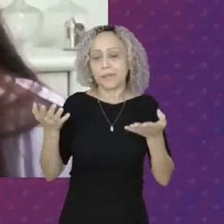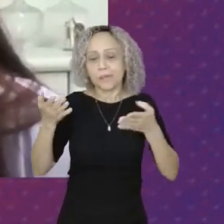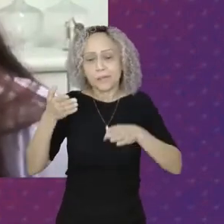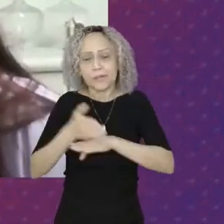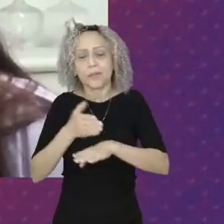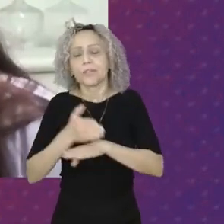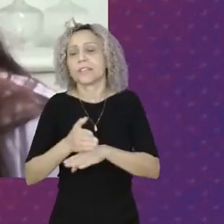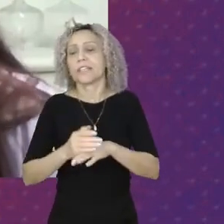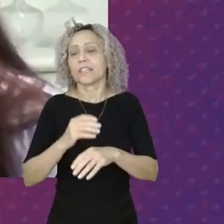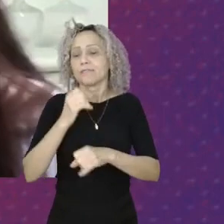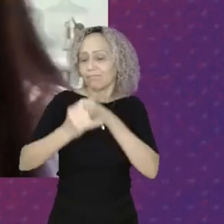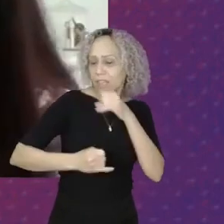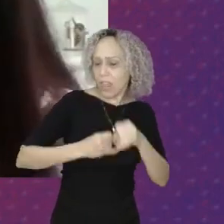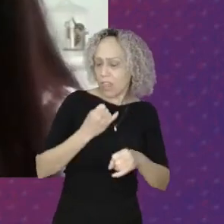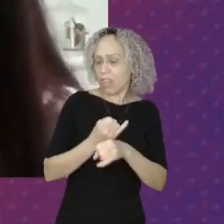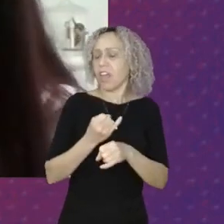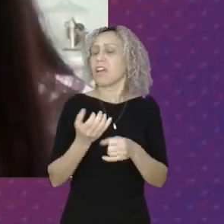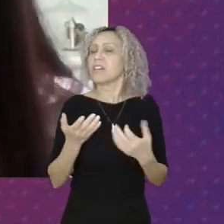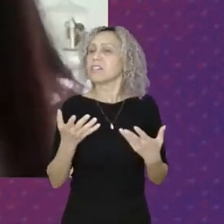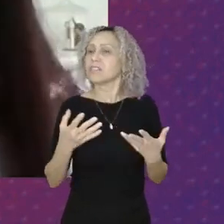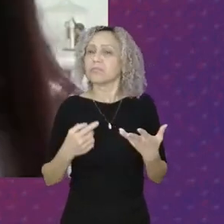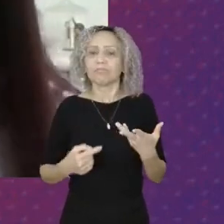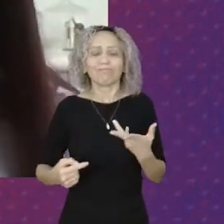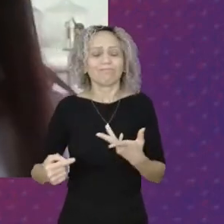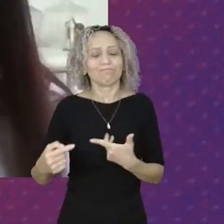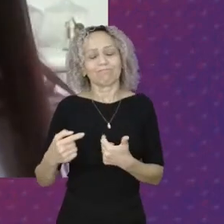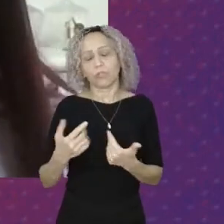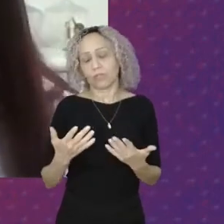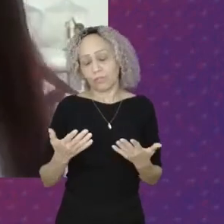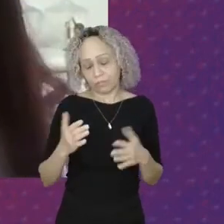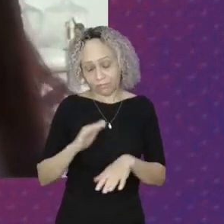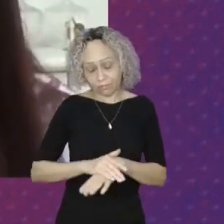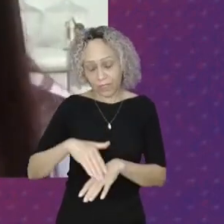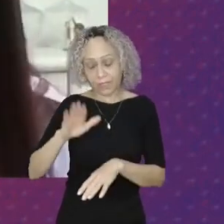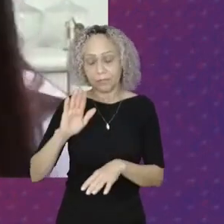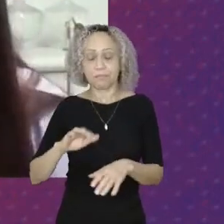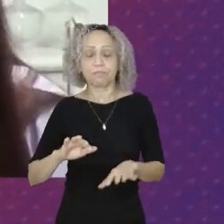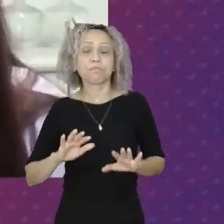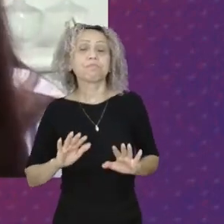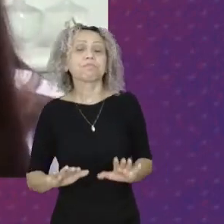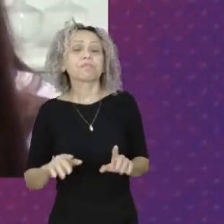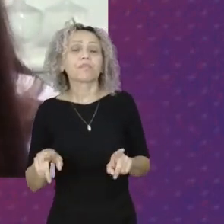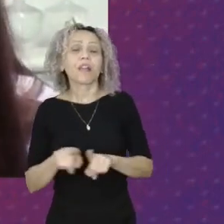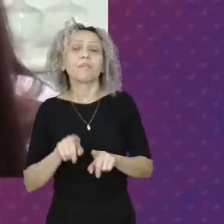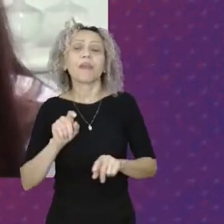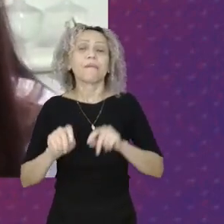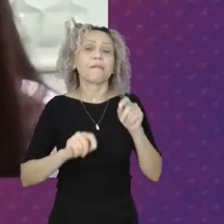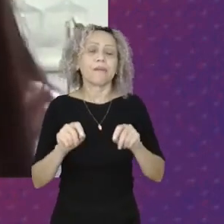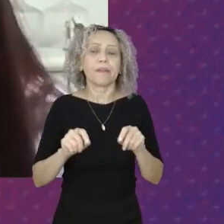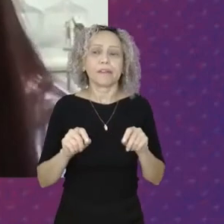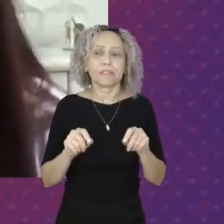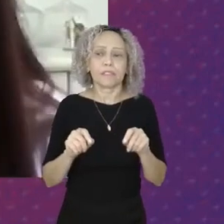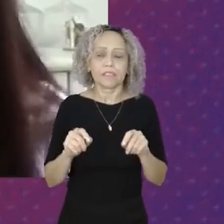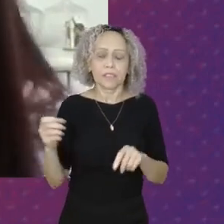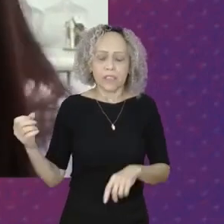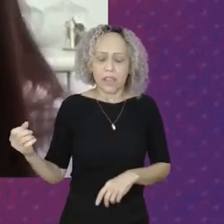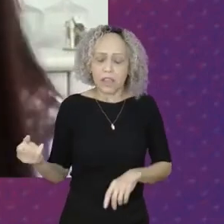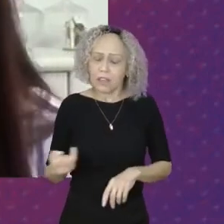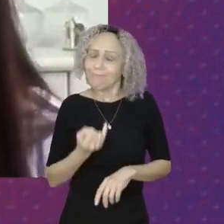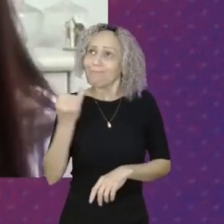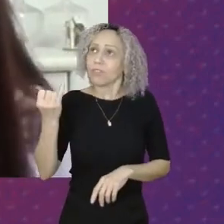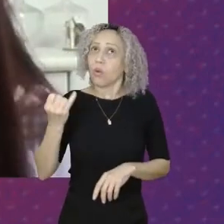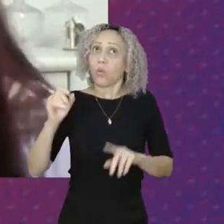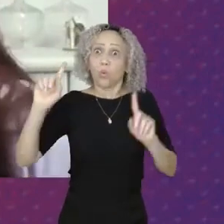Internet Internet E tantos outros E claro Sem considerar Também Que é um Grande